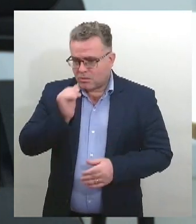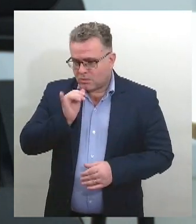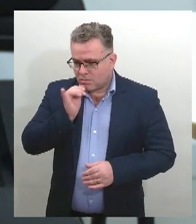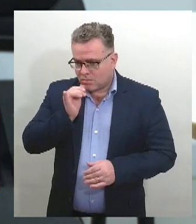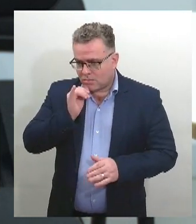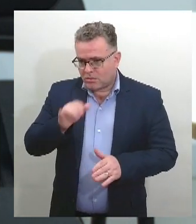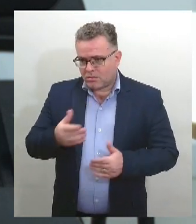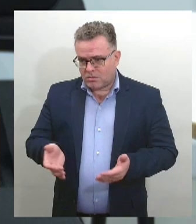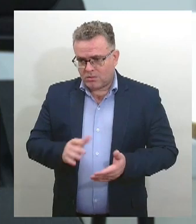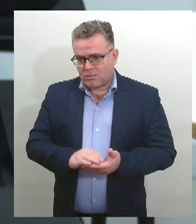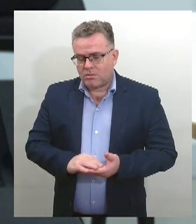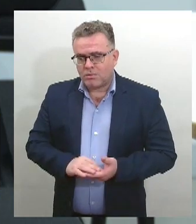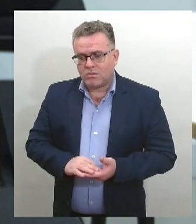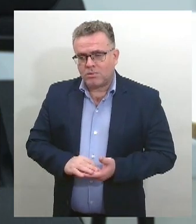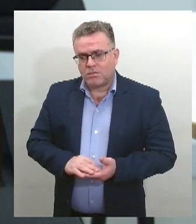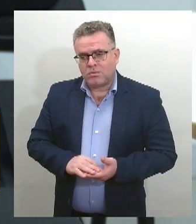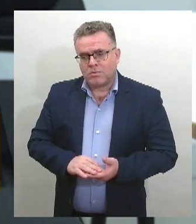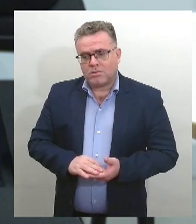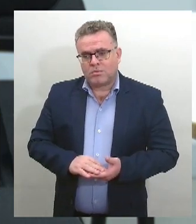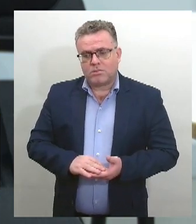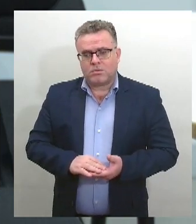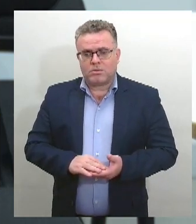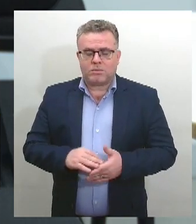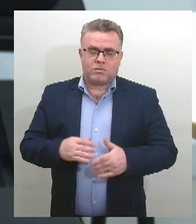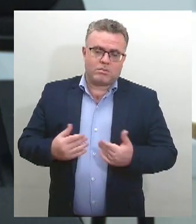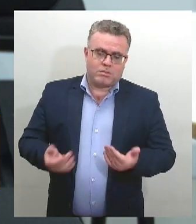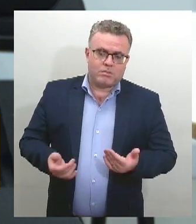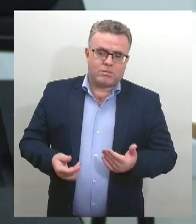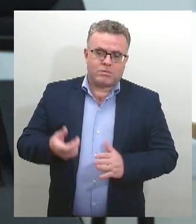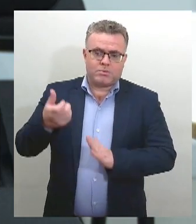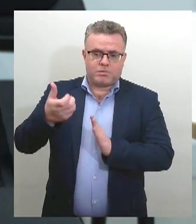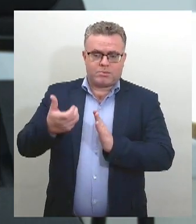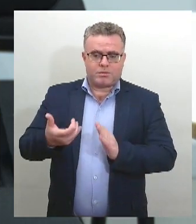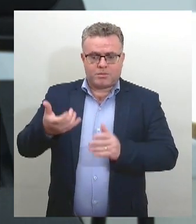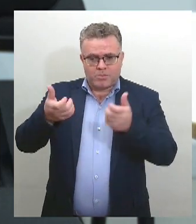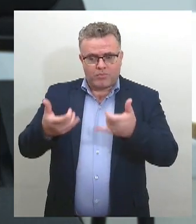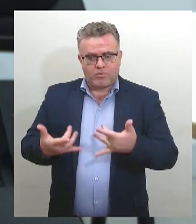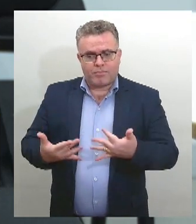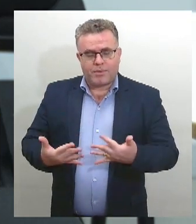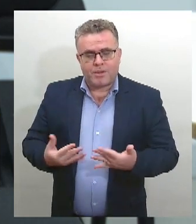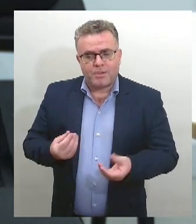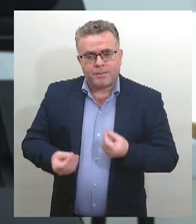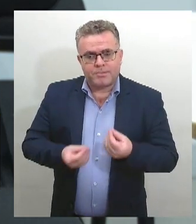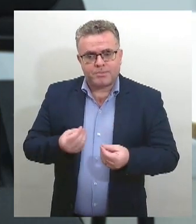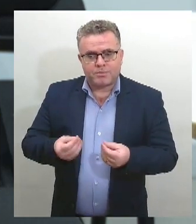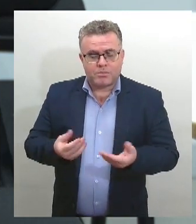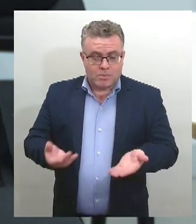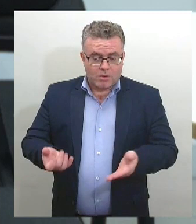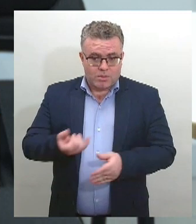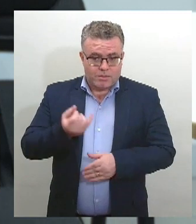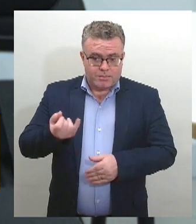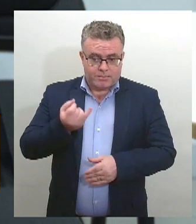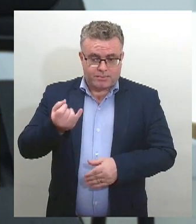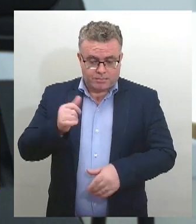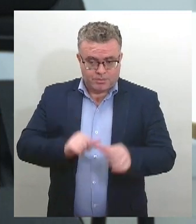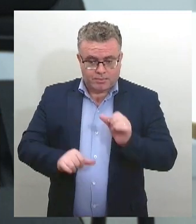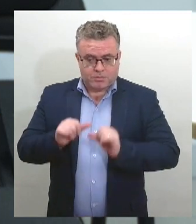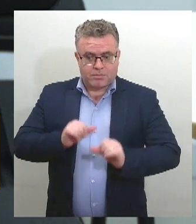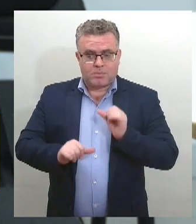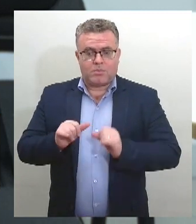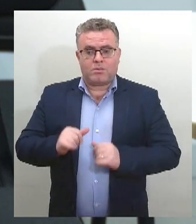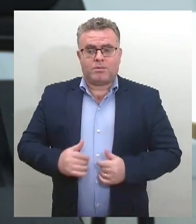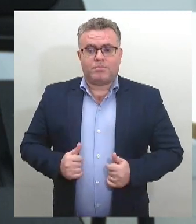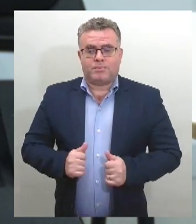meio que é uma retratação, né? É uma retratação. Então, é importante de buscar